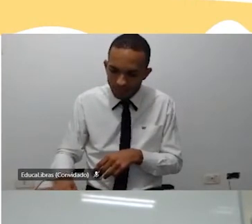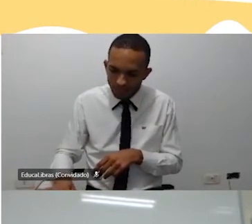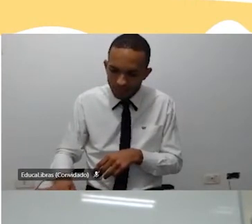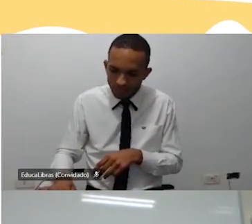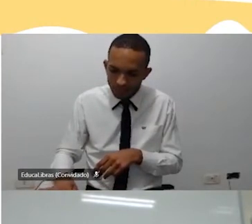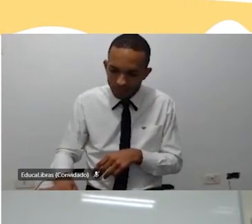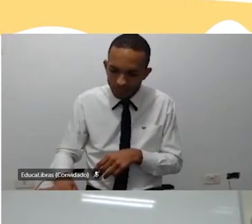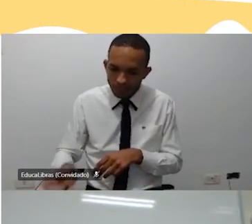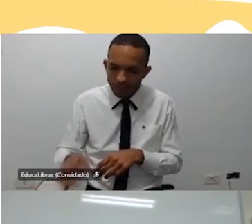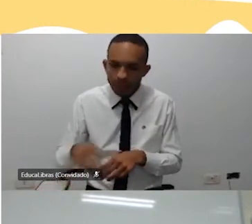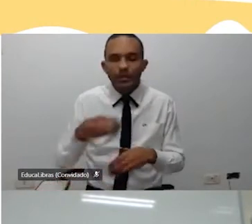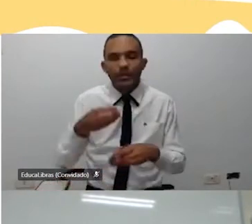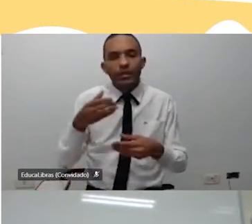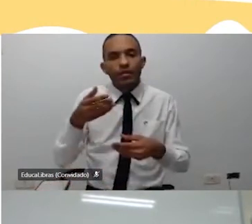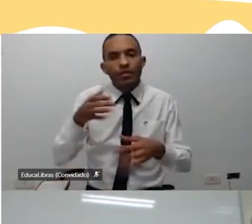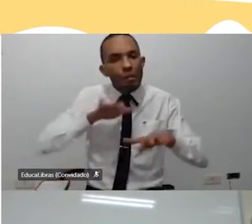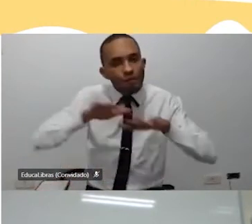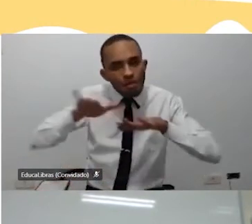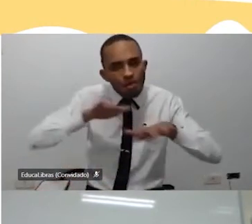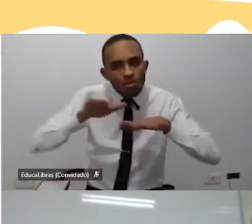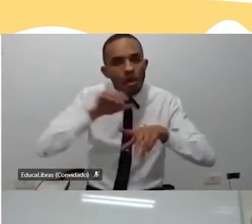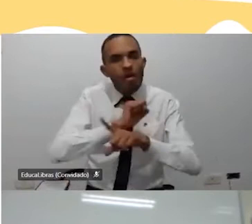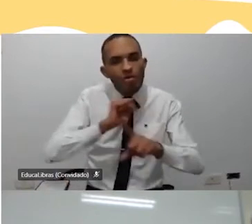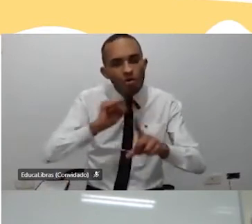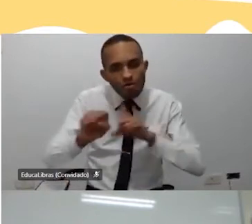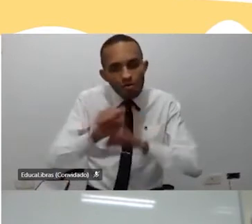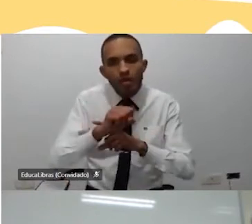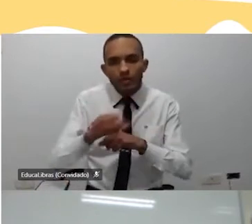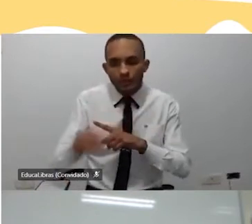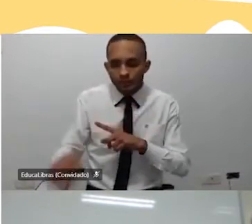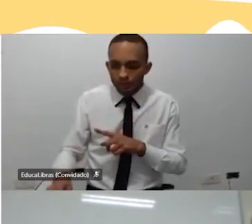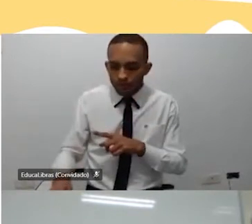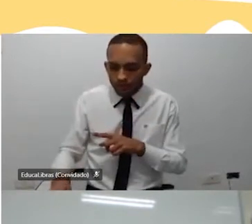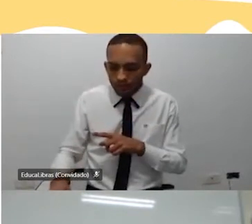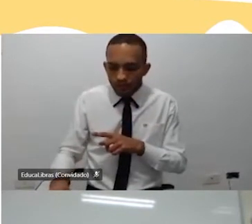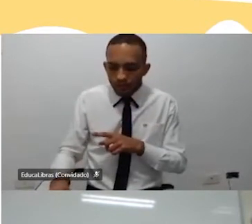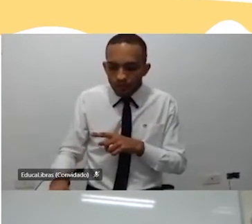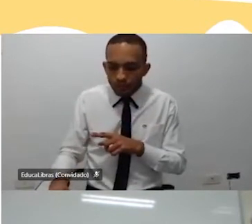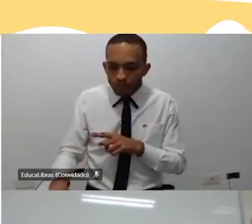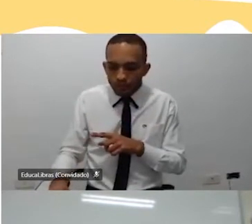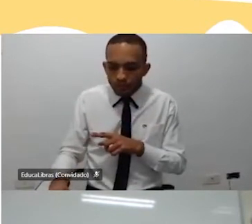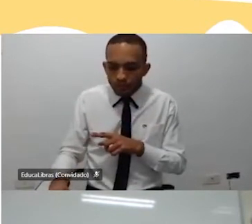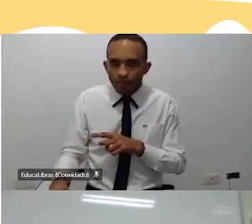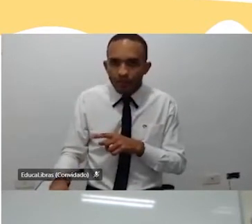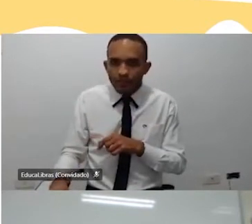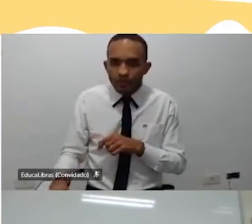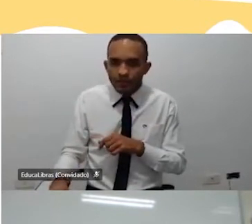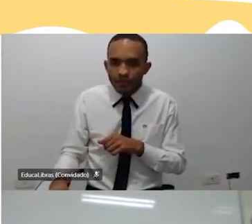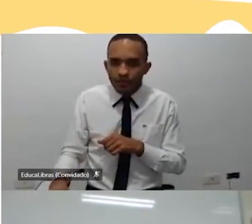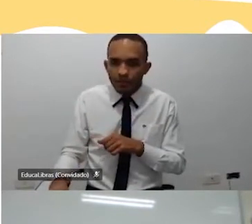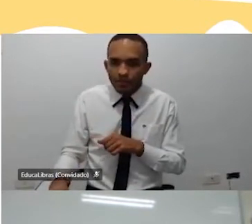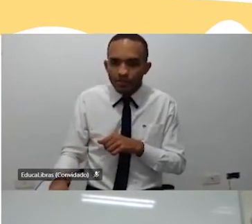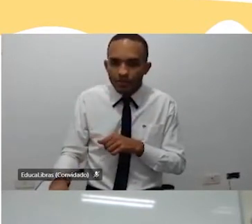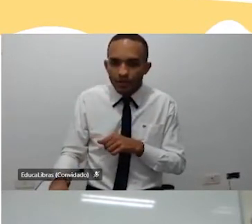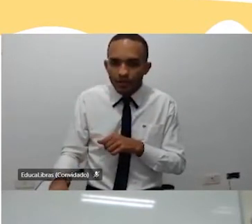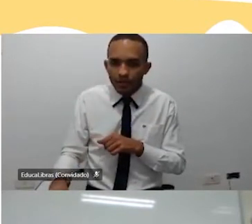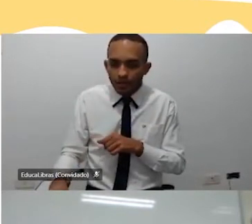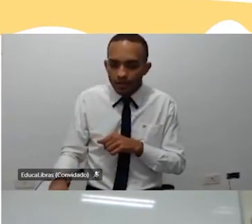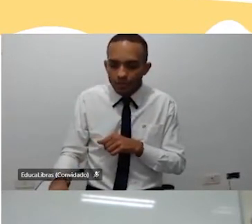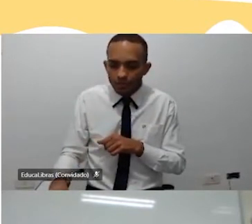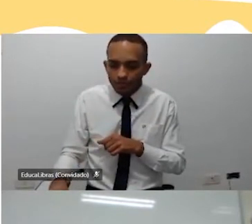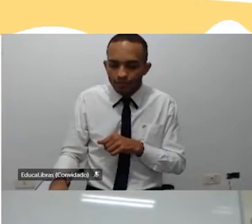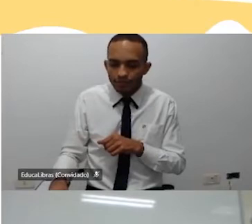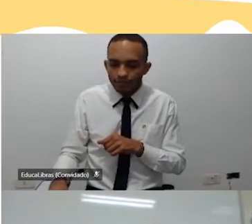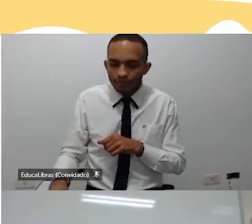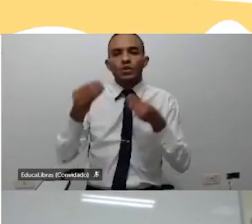mobilizar a sociedade para colocar a educação pública de qualidade como prioridade. E aí, gente tem, traz